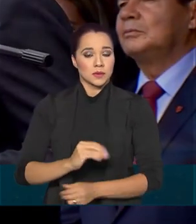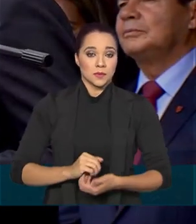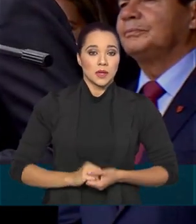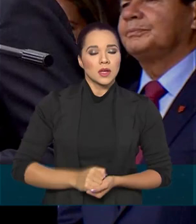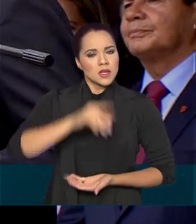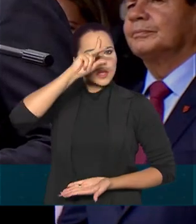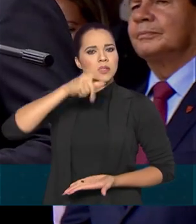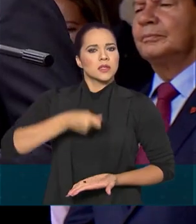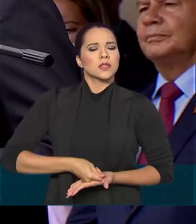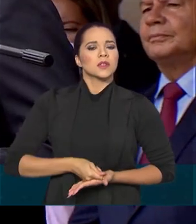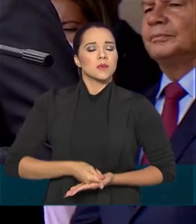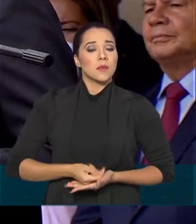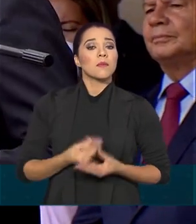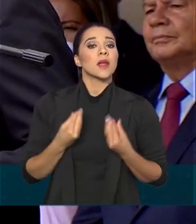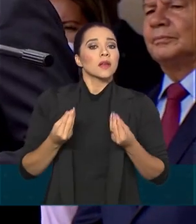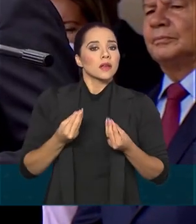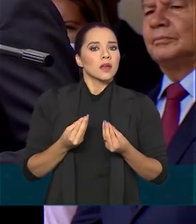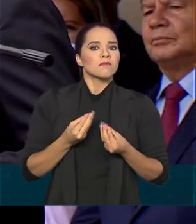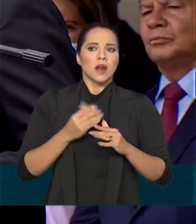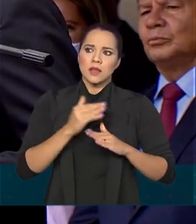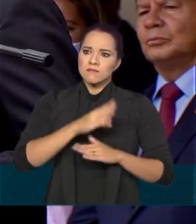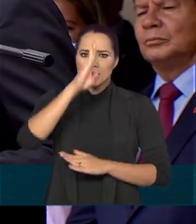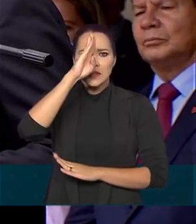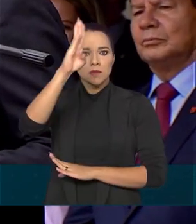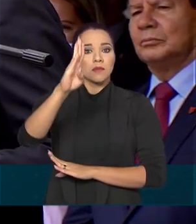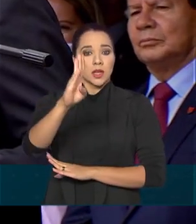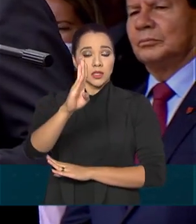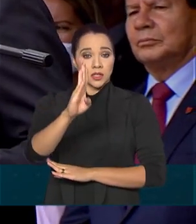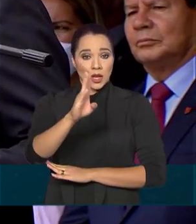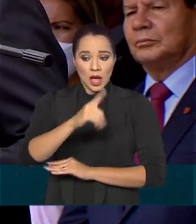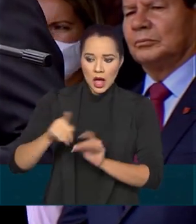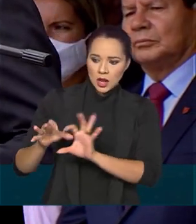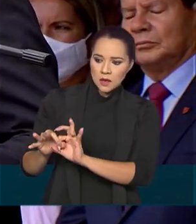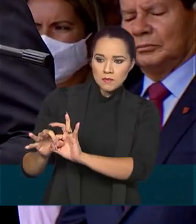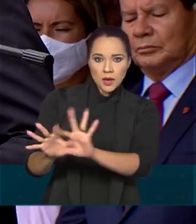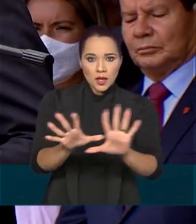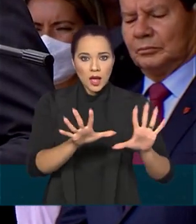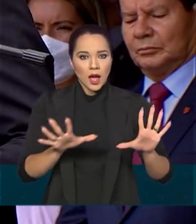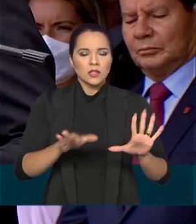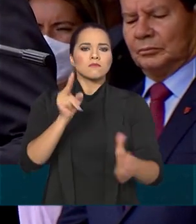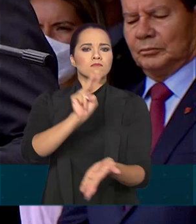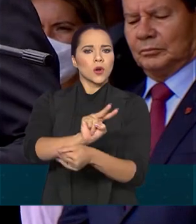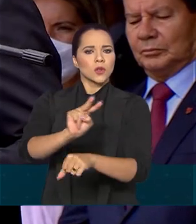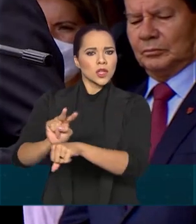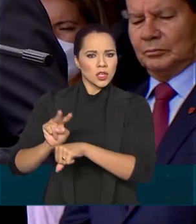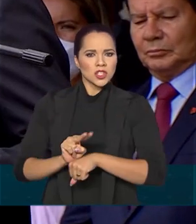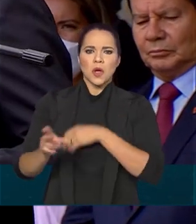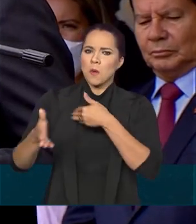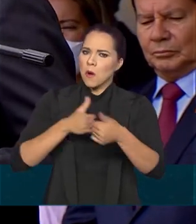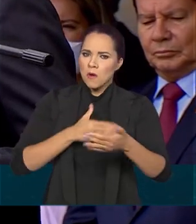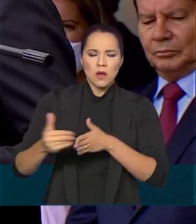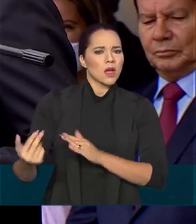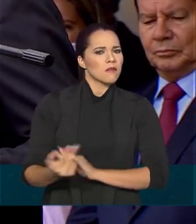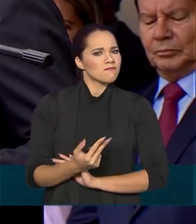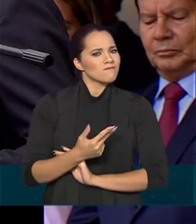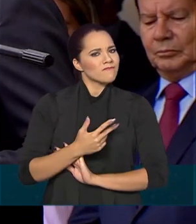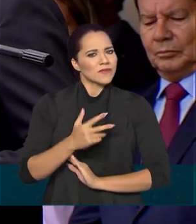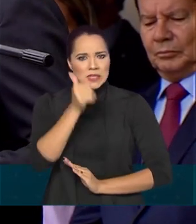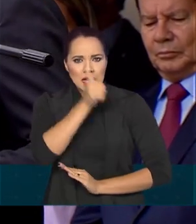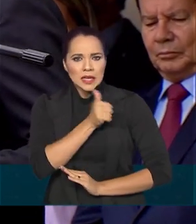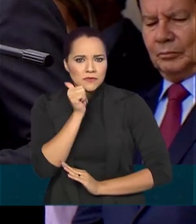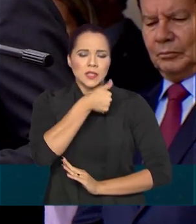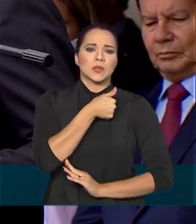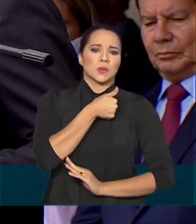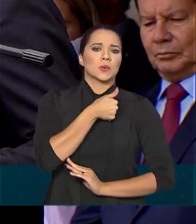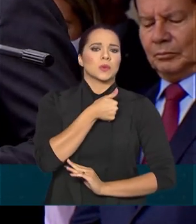Decidir para que, acima de tudo, a sua liberdade seja preservada a qualquer preço, mesmo